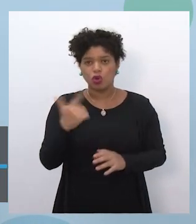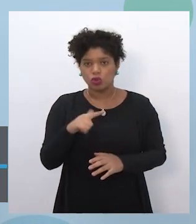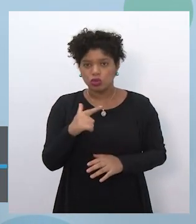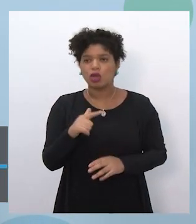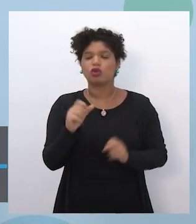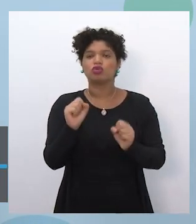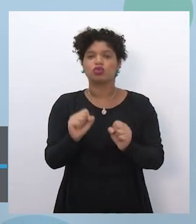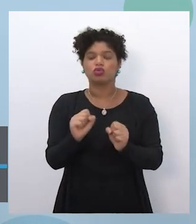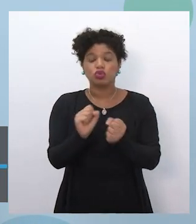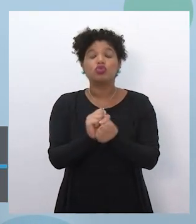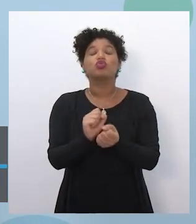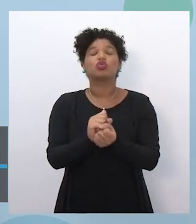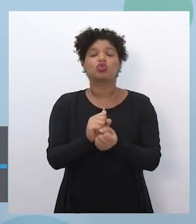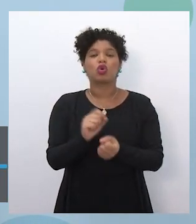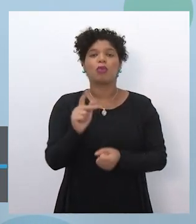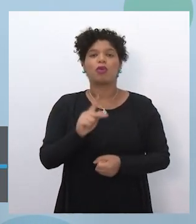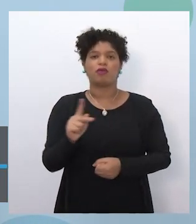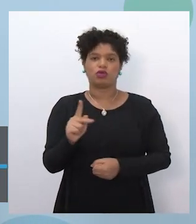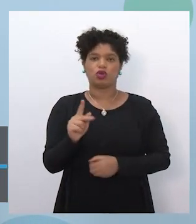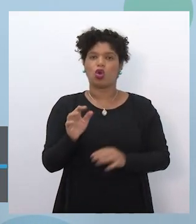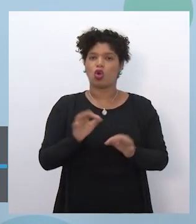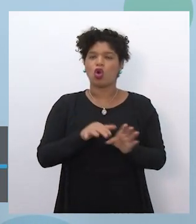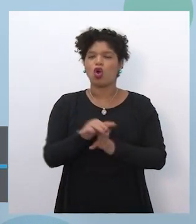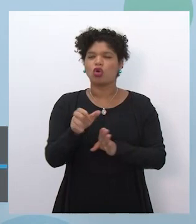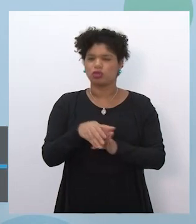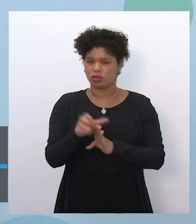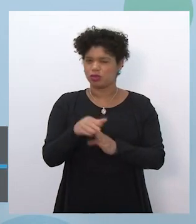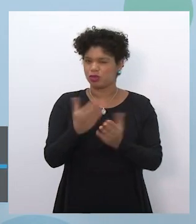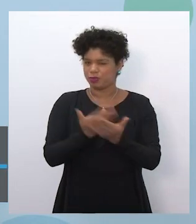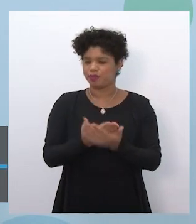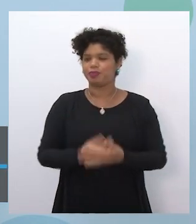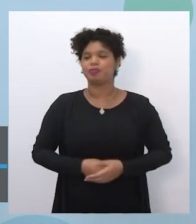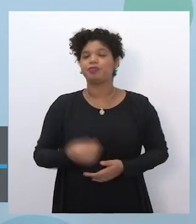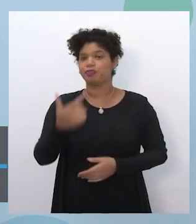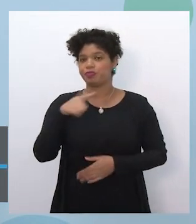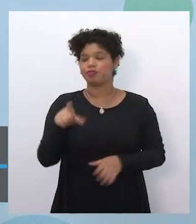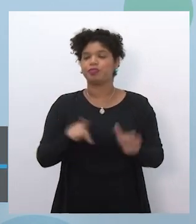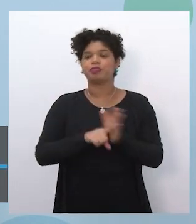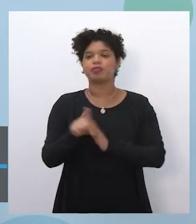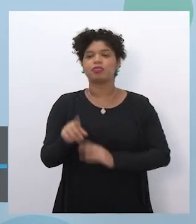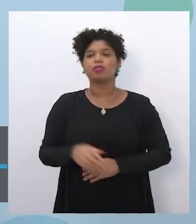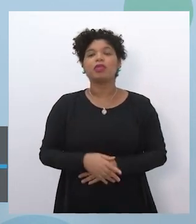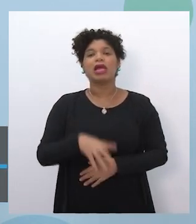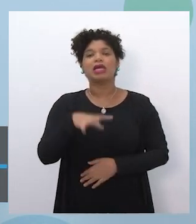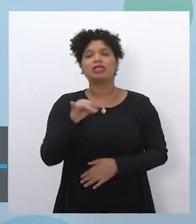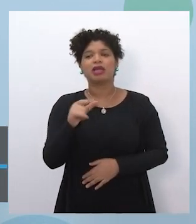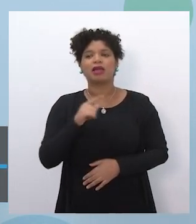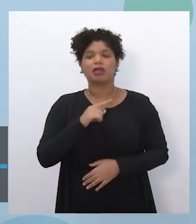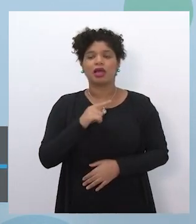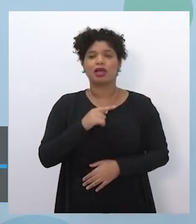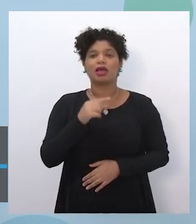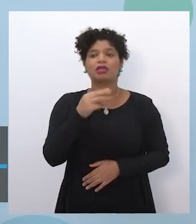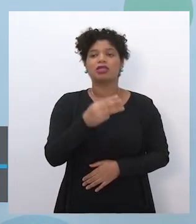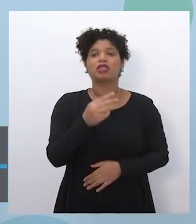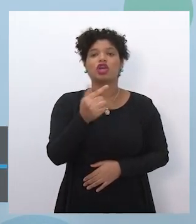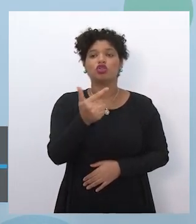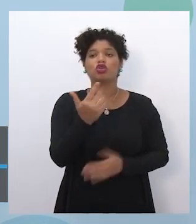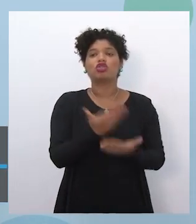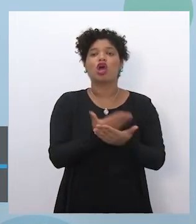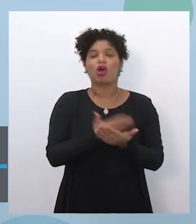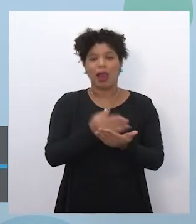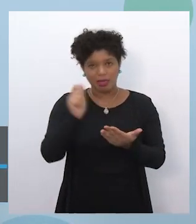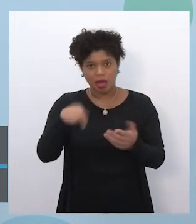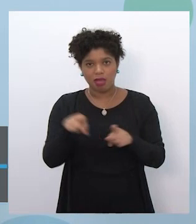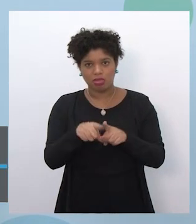orientador de estudos. E tem uma outra pergunta aqui, se quem tem 32 aulas, pode?